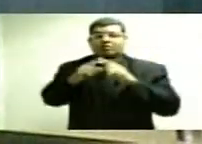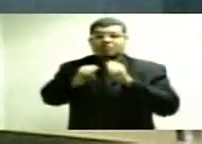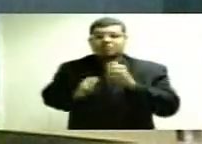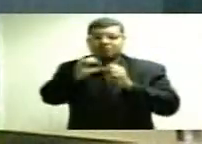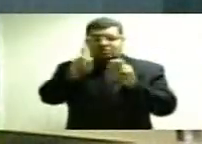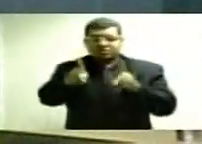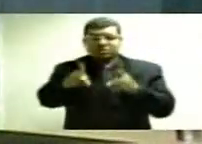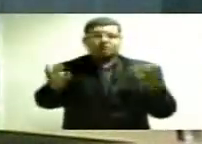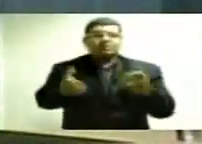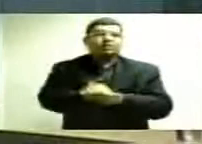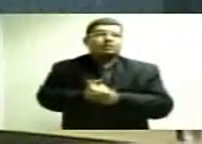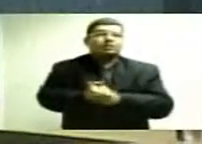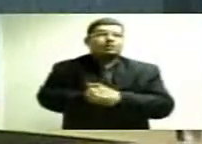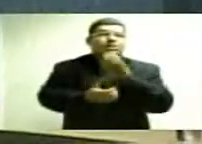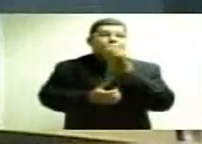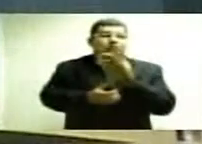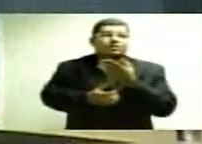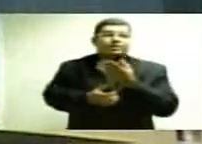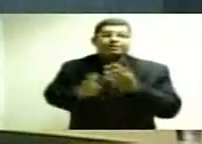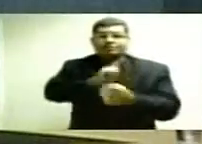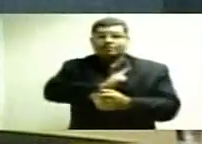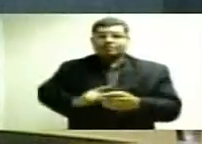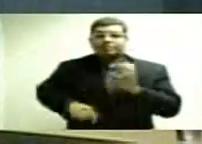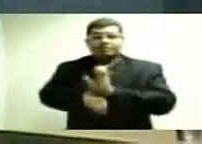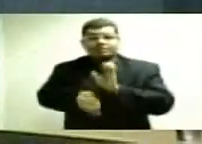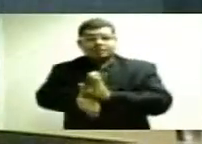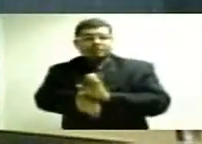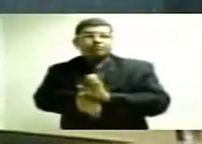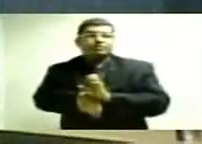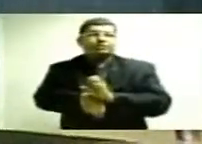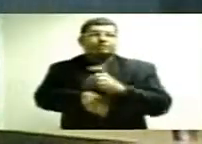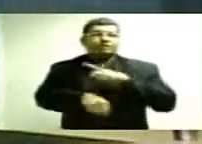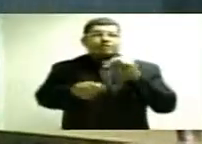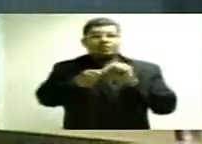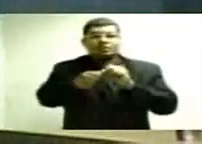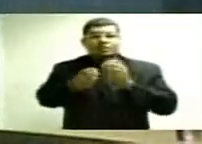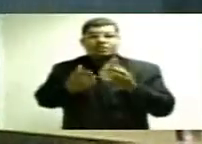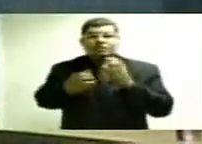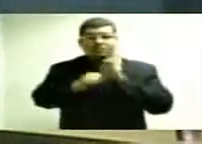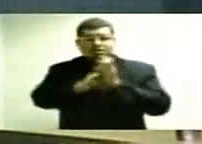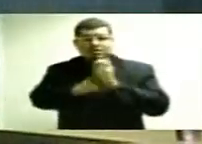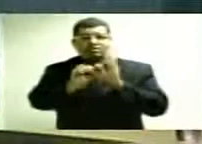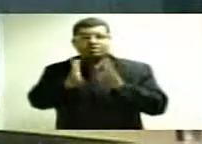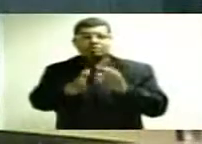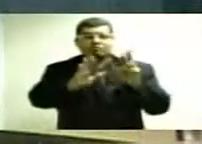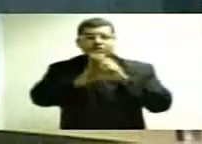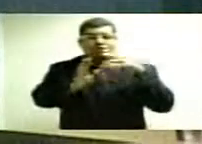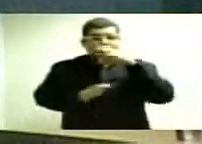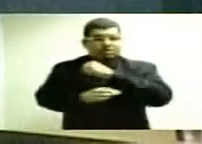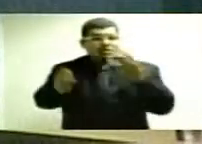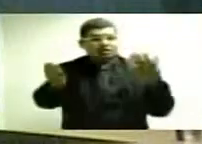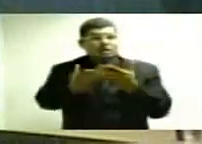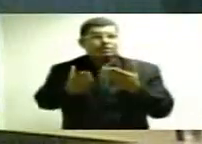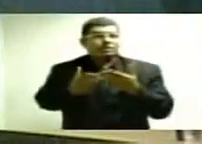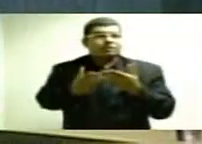aposentados e pensionistas. O governo do Estado tenta fazer com que essa casa aprove, em regime de urgência,